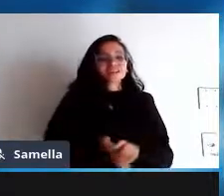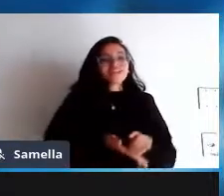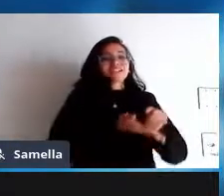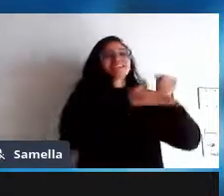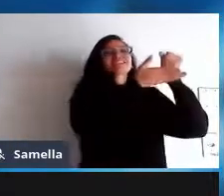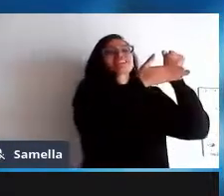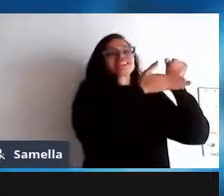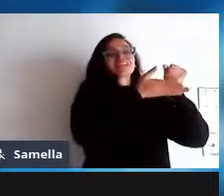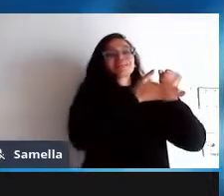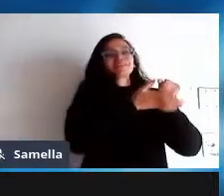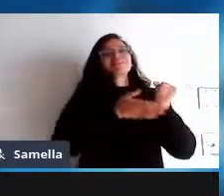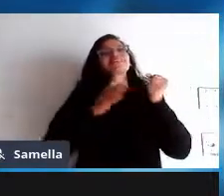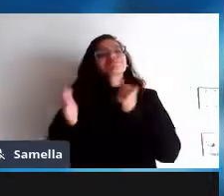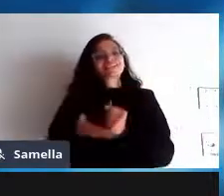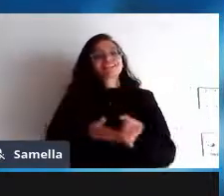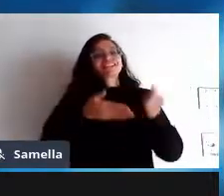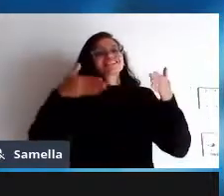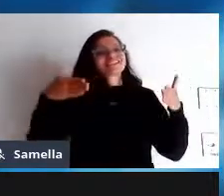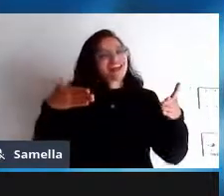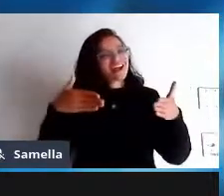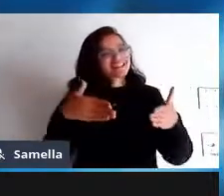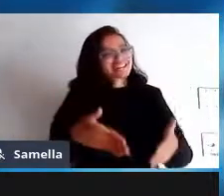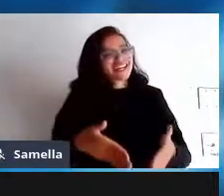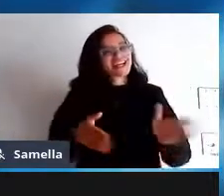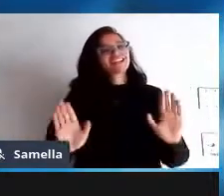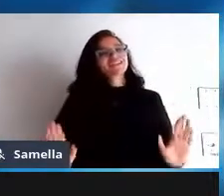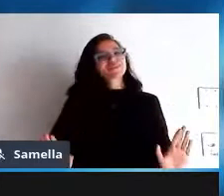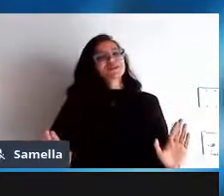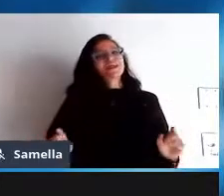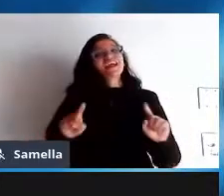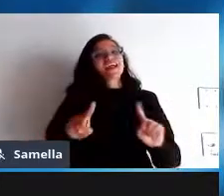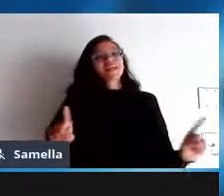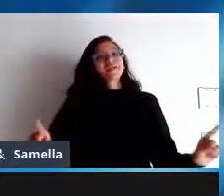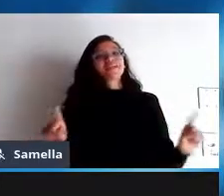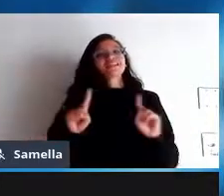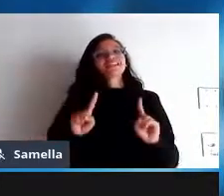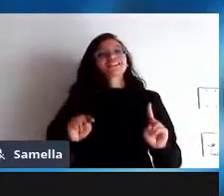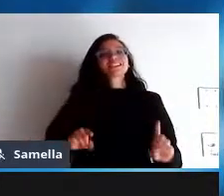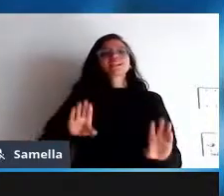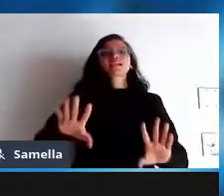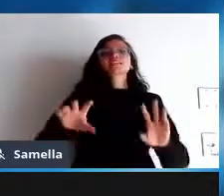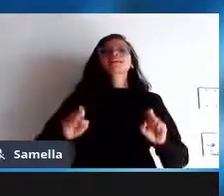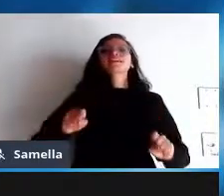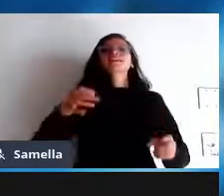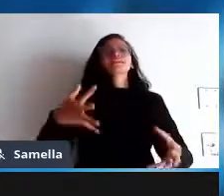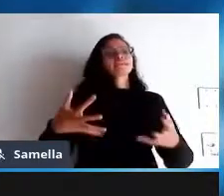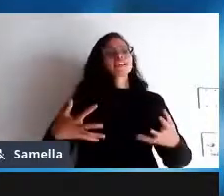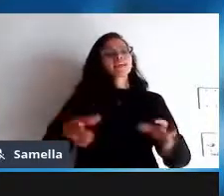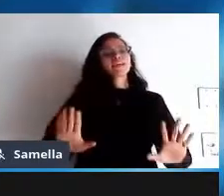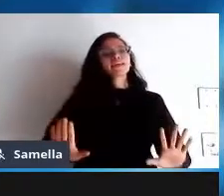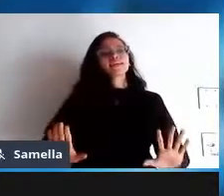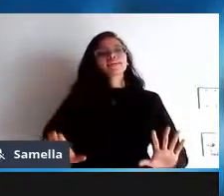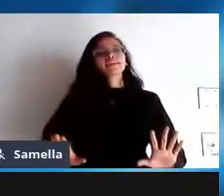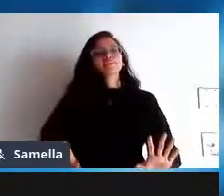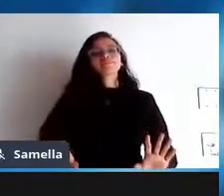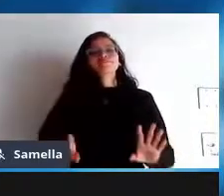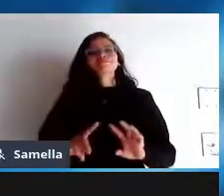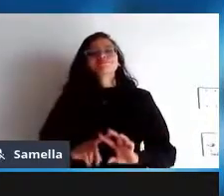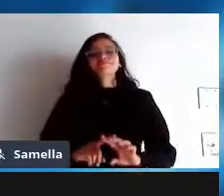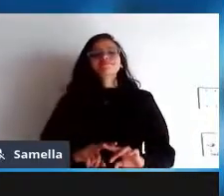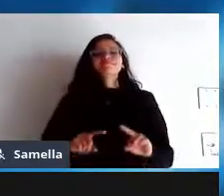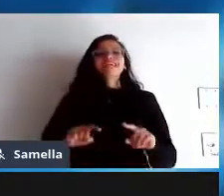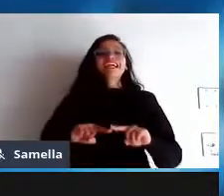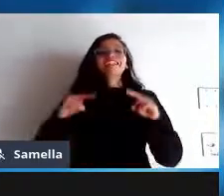tem que ser viabilizado e ele tem que ser defendido tá é nesse sentido que eu estou falando aqui então as